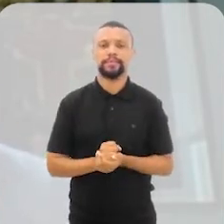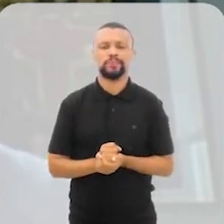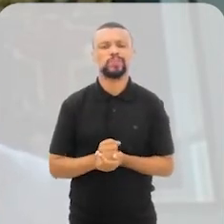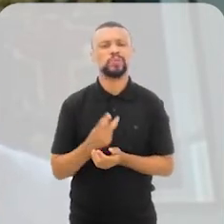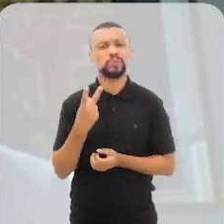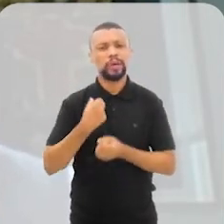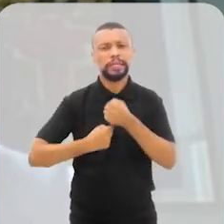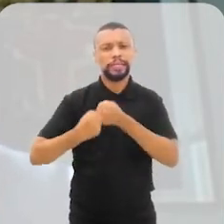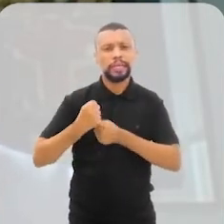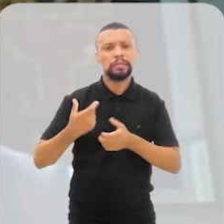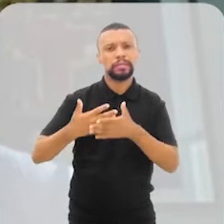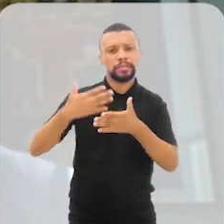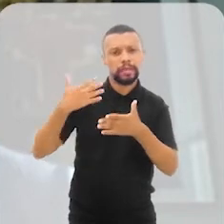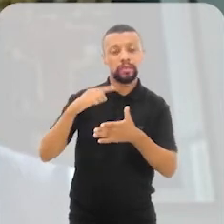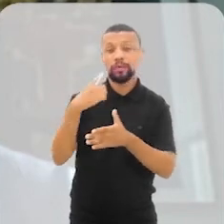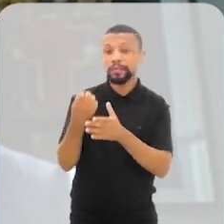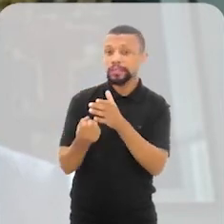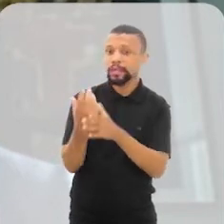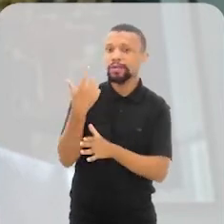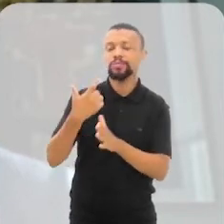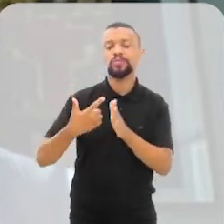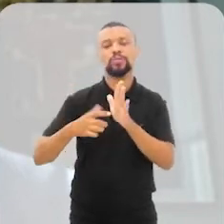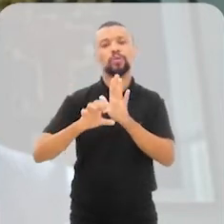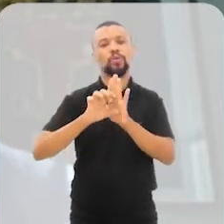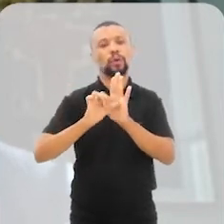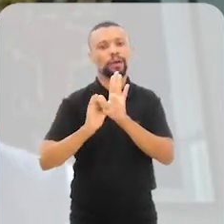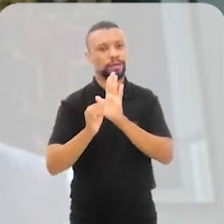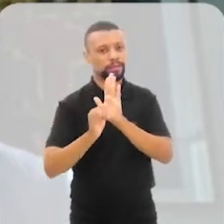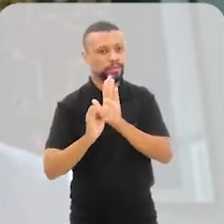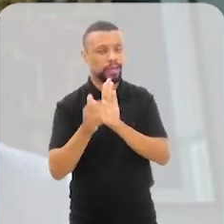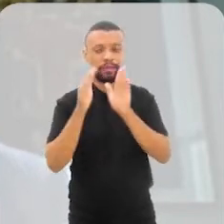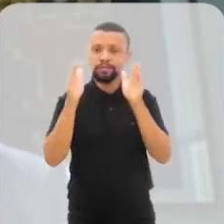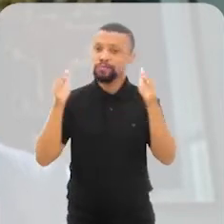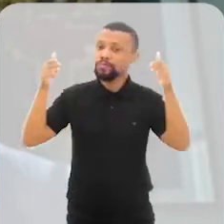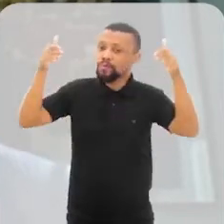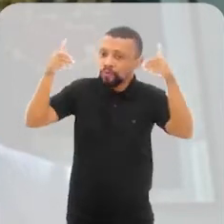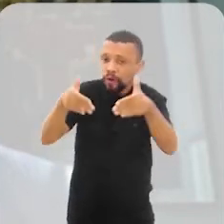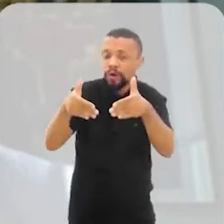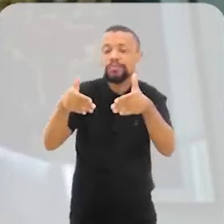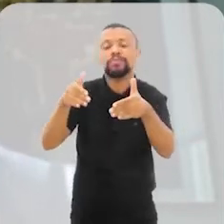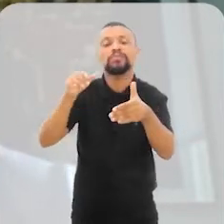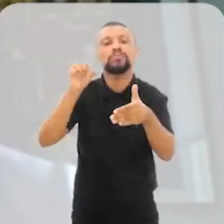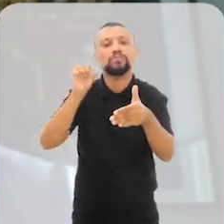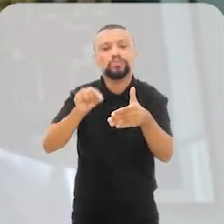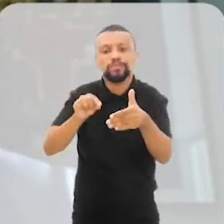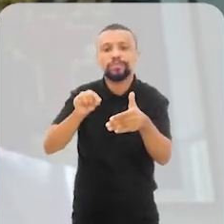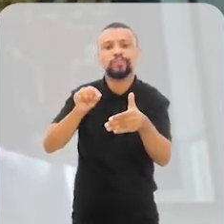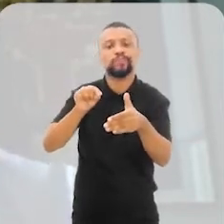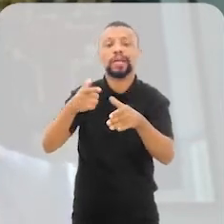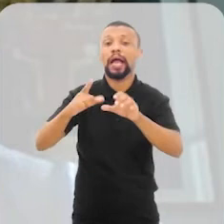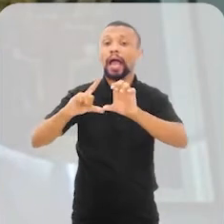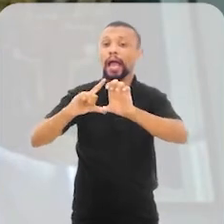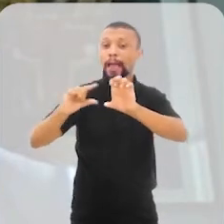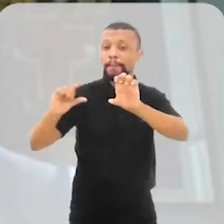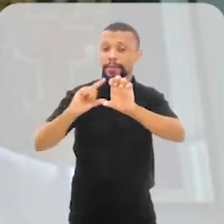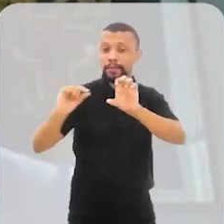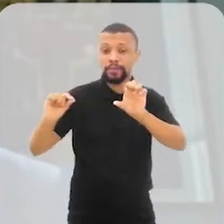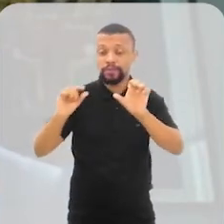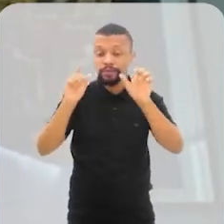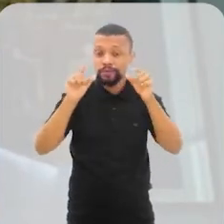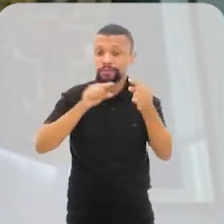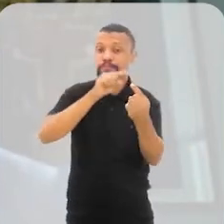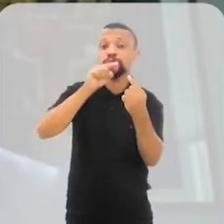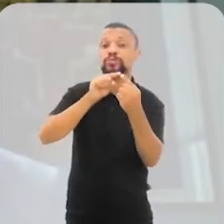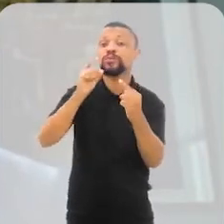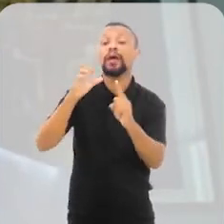nos últimos dois, três anos uns quatro editais focados especificamente em empreendedorismo de